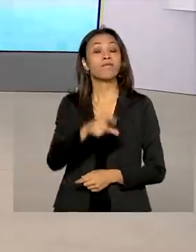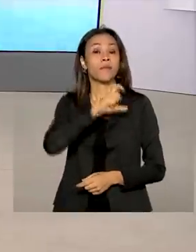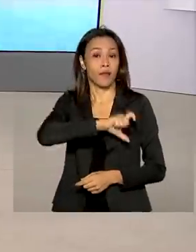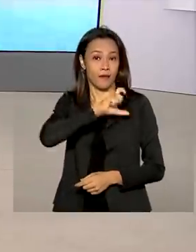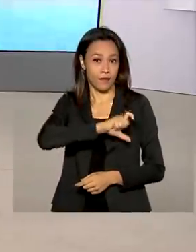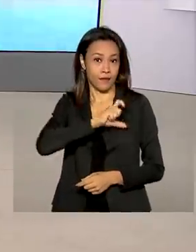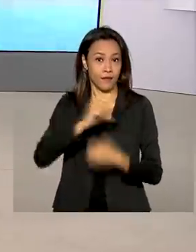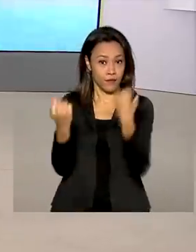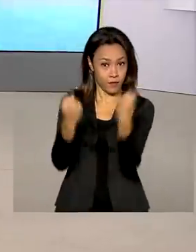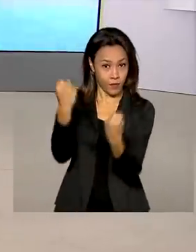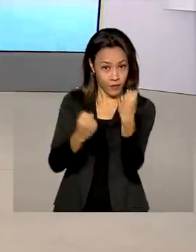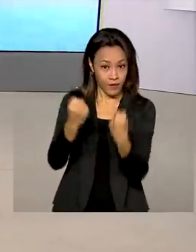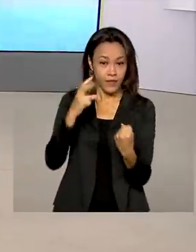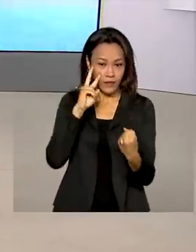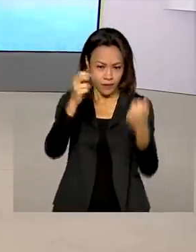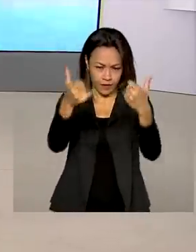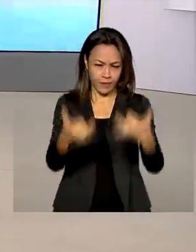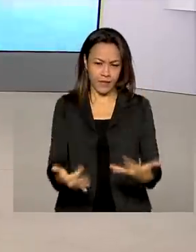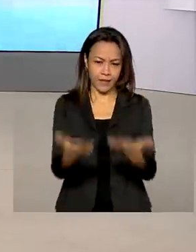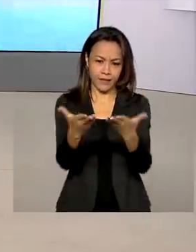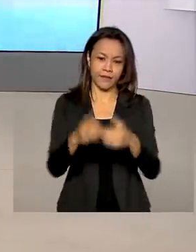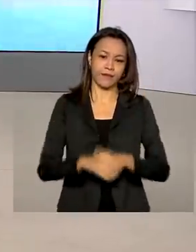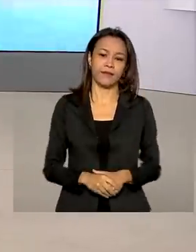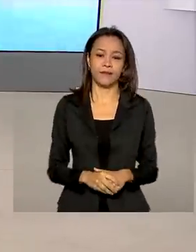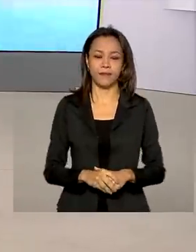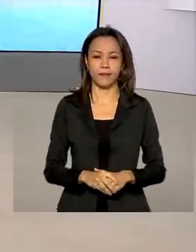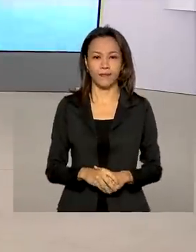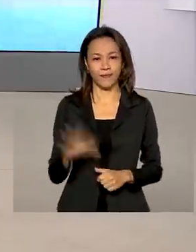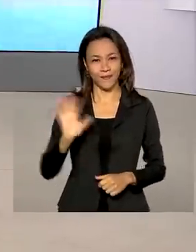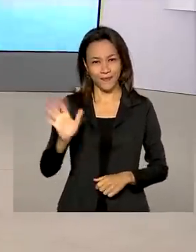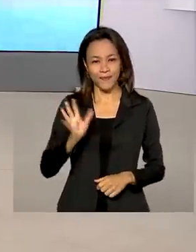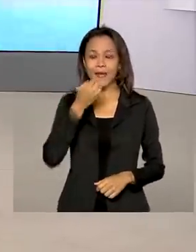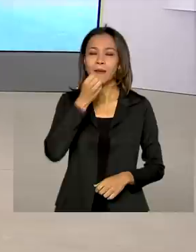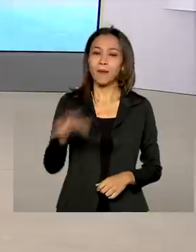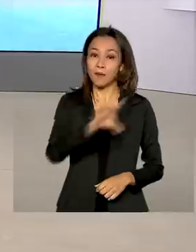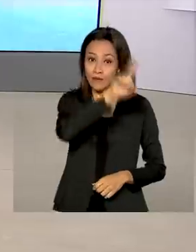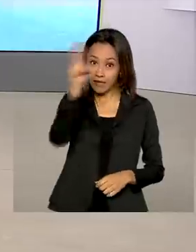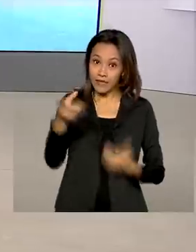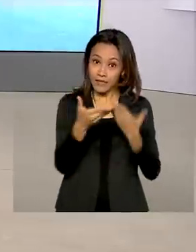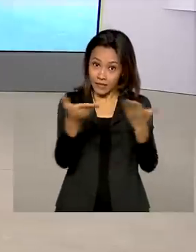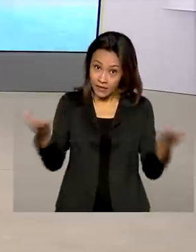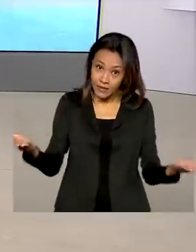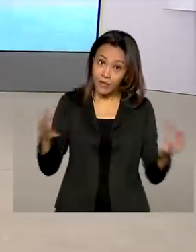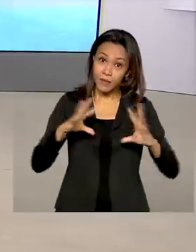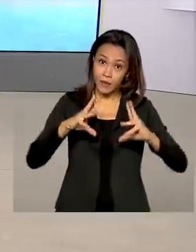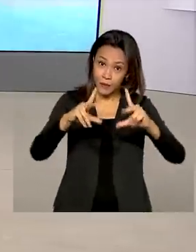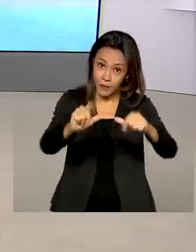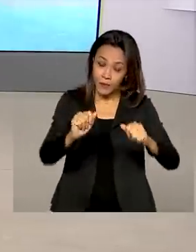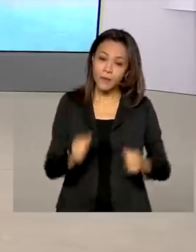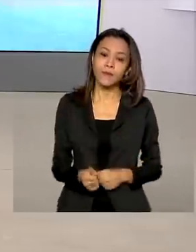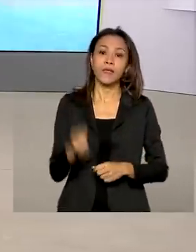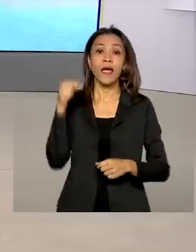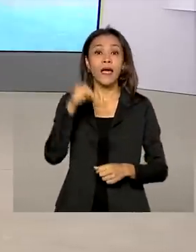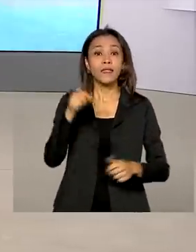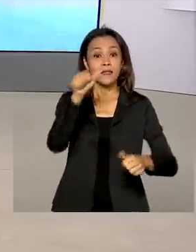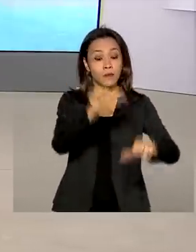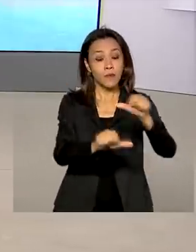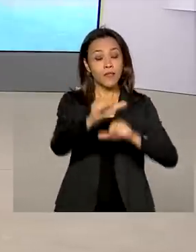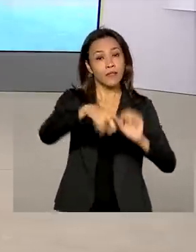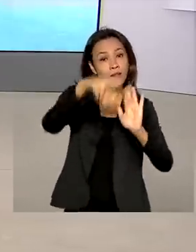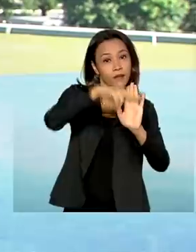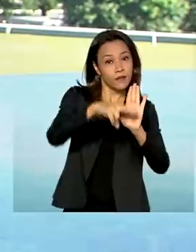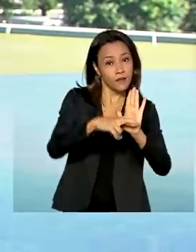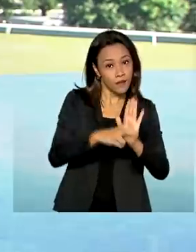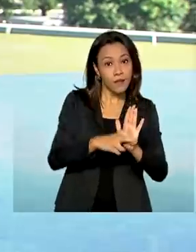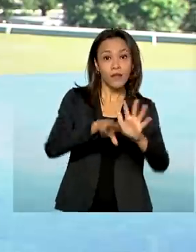repórter Glauco de Queiroz. Oi Glauco, bom dia pra você. Olá Renata, bom dia pra você e bom dia a todos. Essas alterações no Código